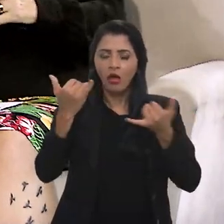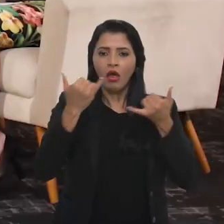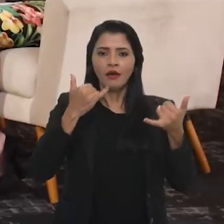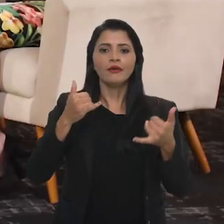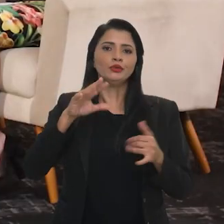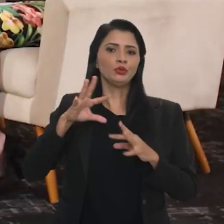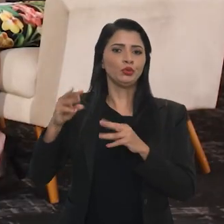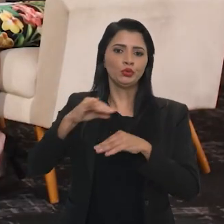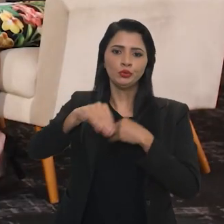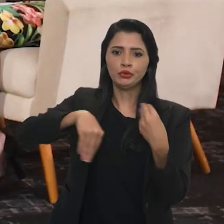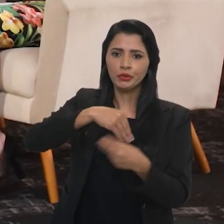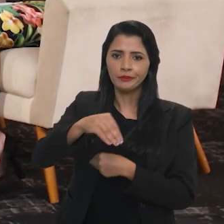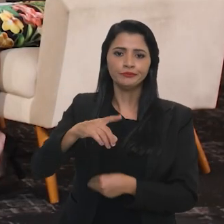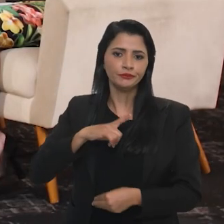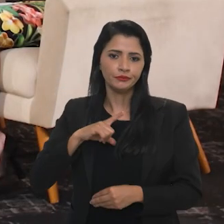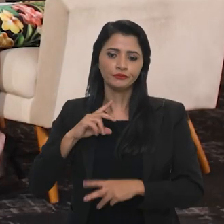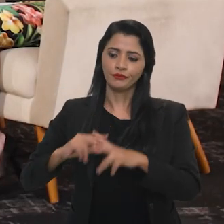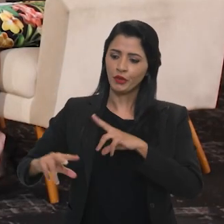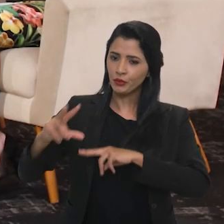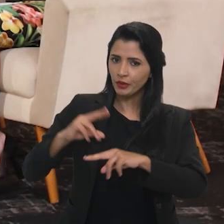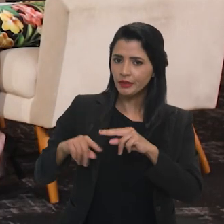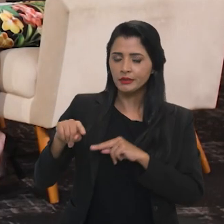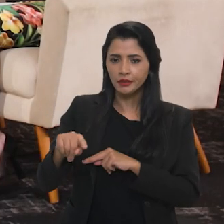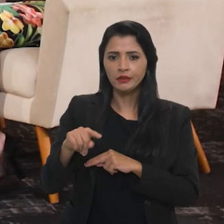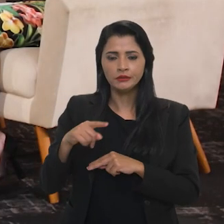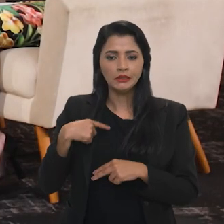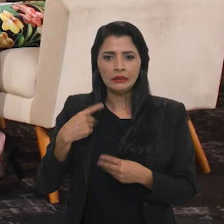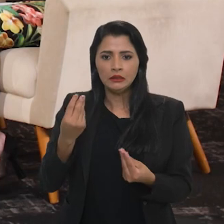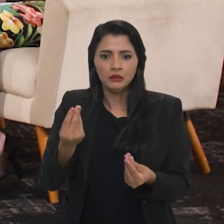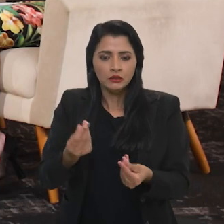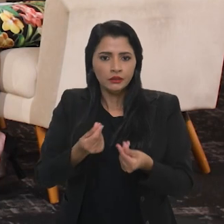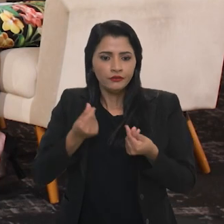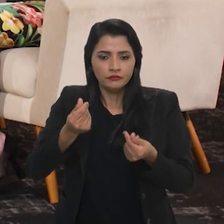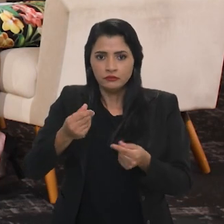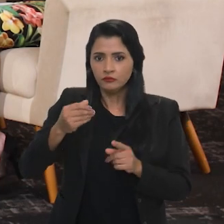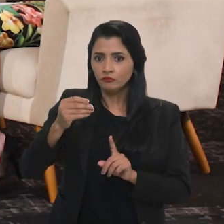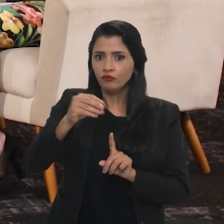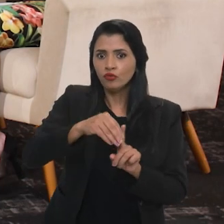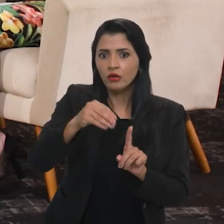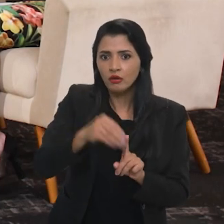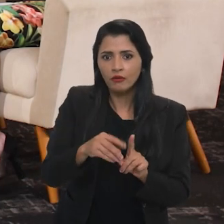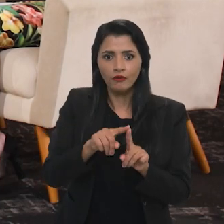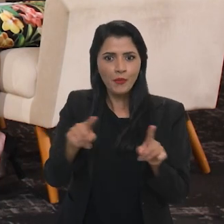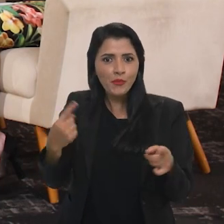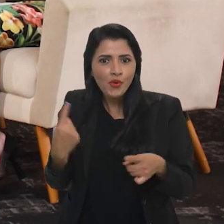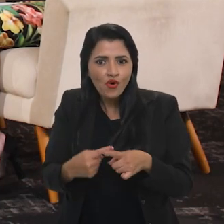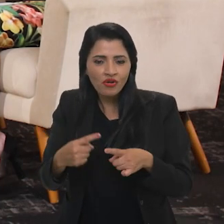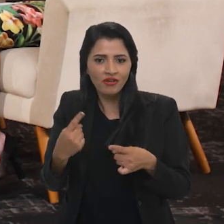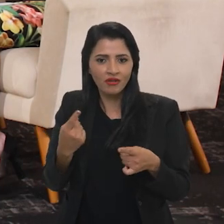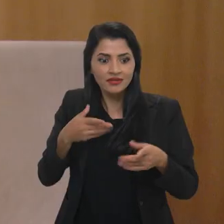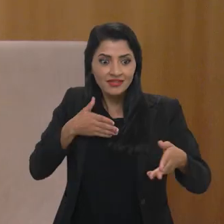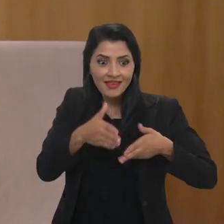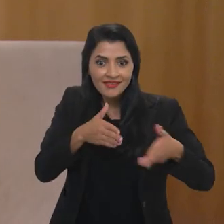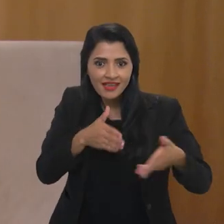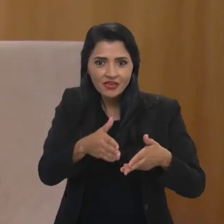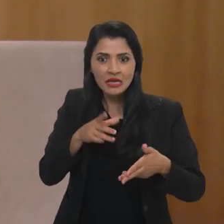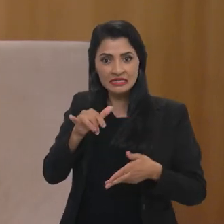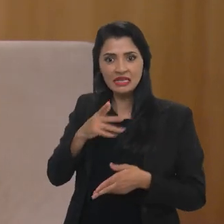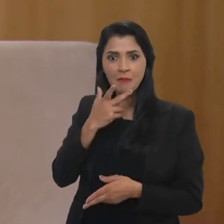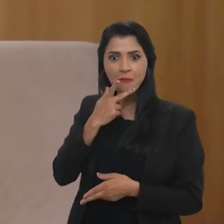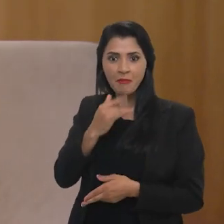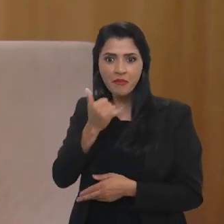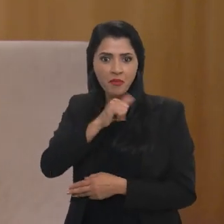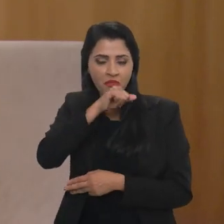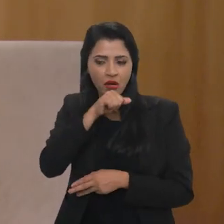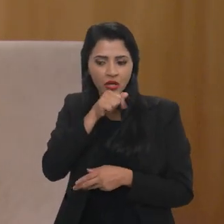traziam mais... muito misturado, né, a gente tem os nossos adolescentes, especialmente muito vulneráveis, porque o acesso acaba sendo a tudo, se os pais não tiverem